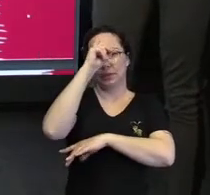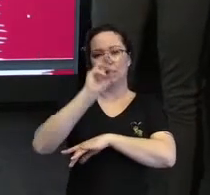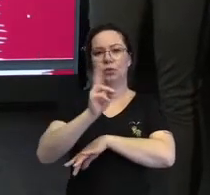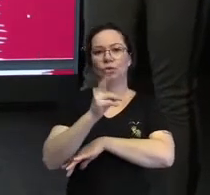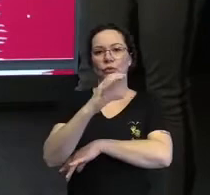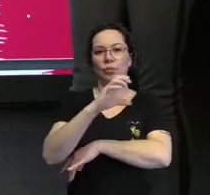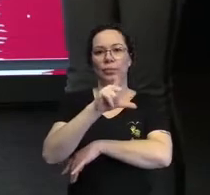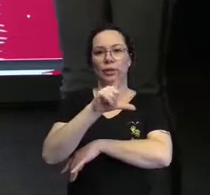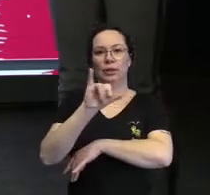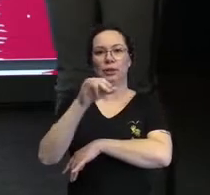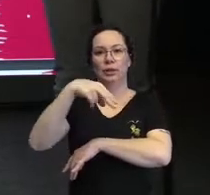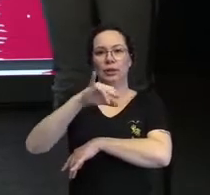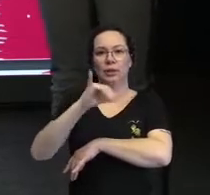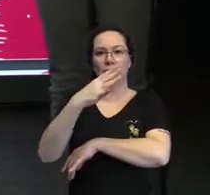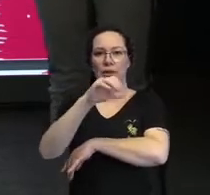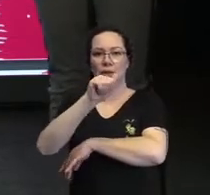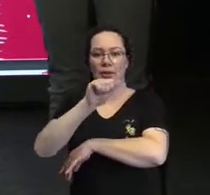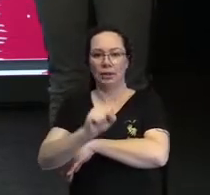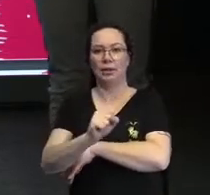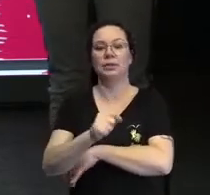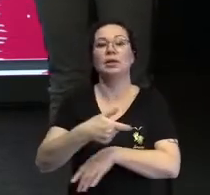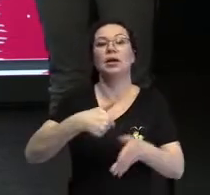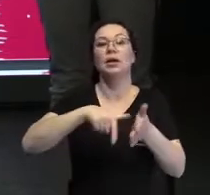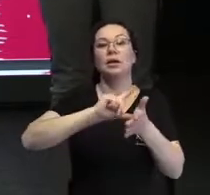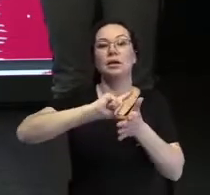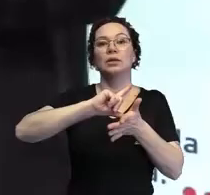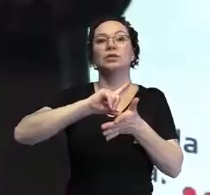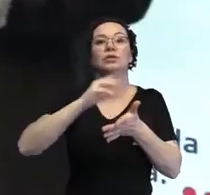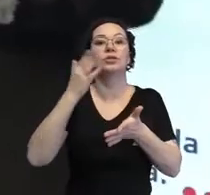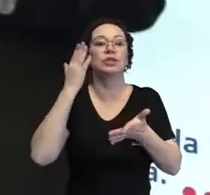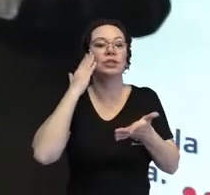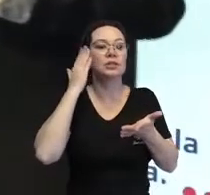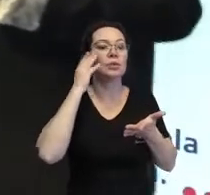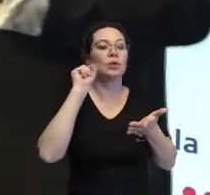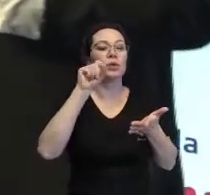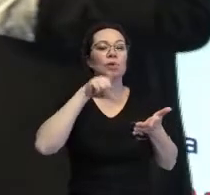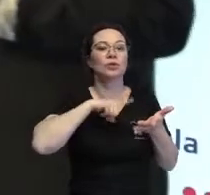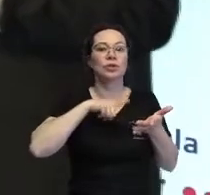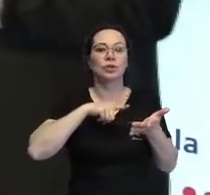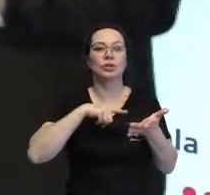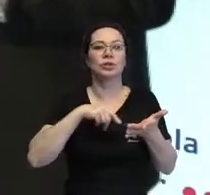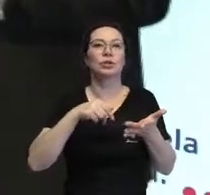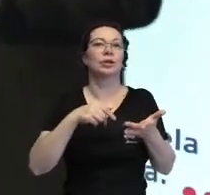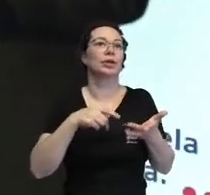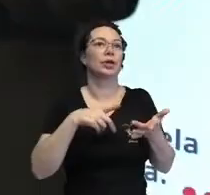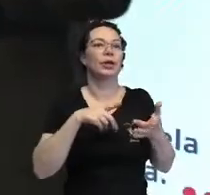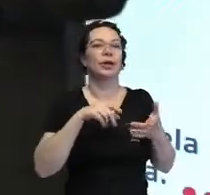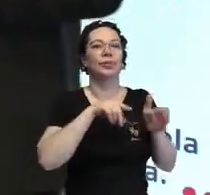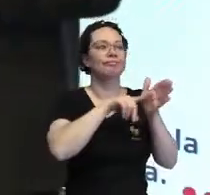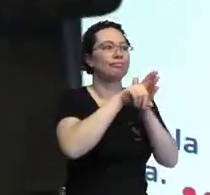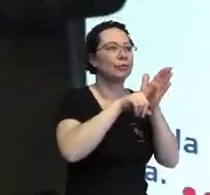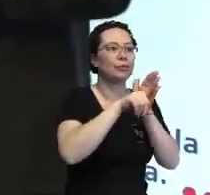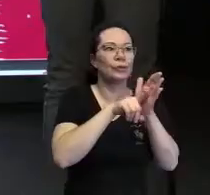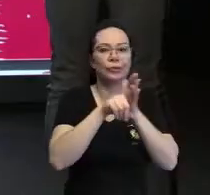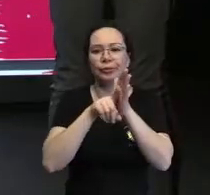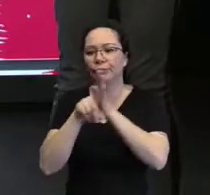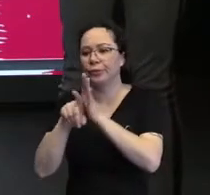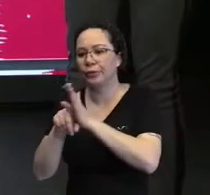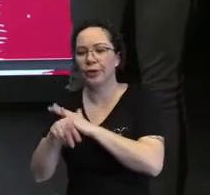antes de ter o meu diagnóstico fechado, tive muitos diagnósticos interrogados, um deles foi